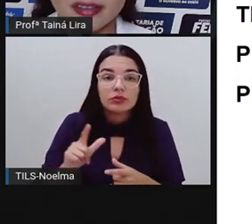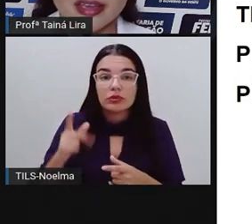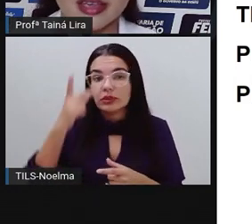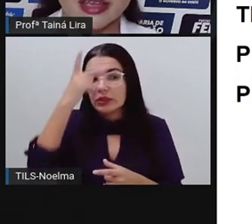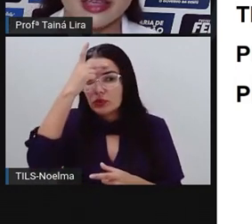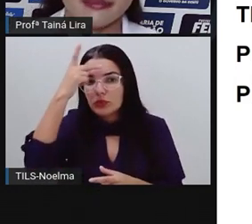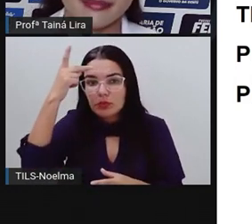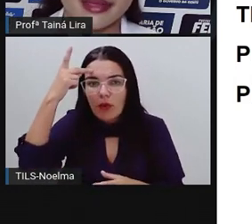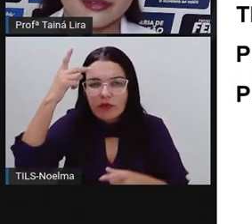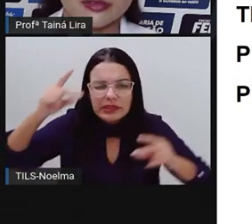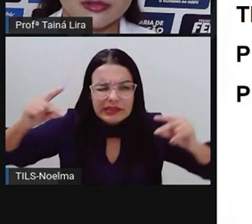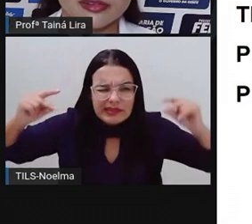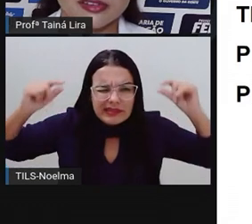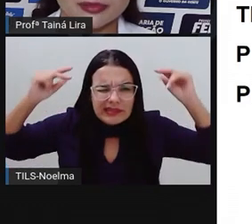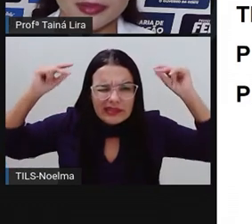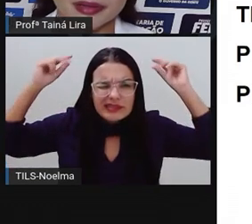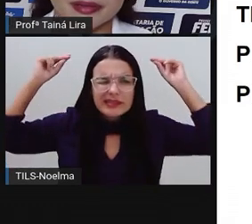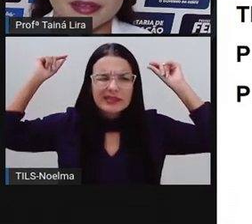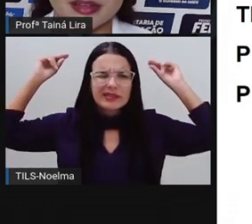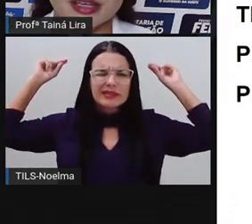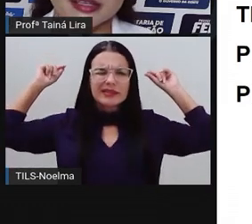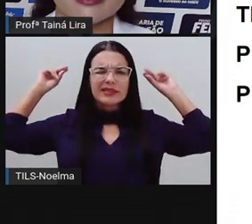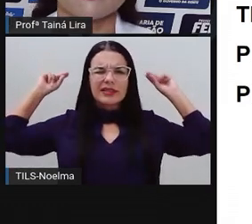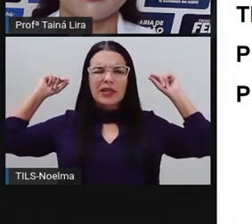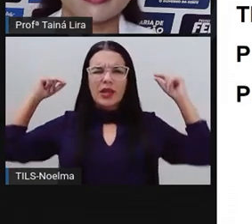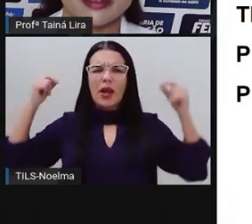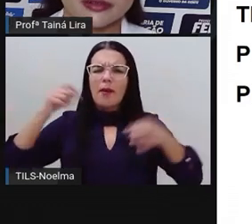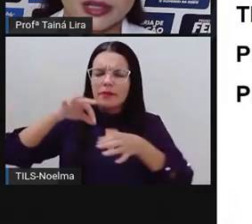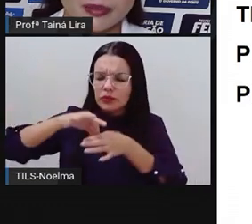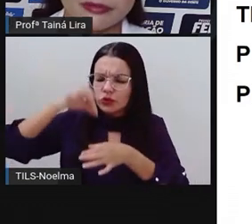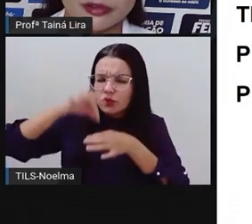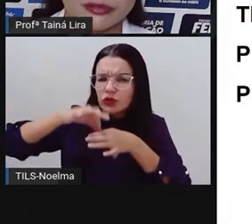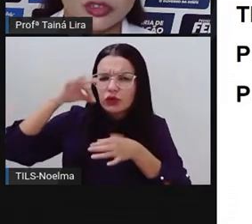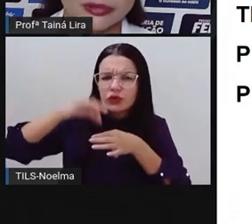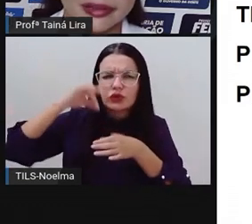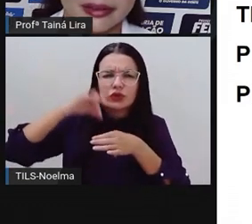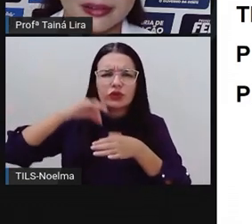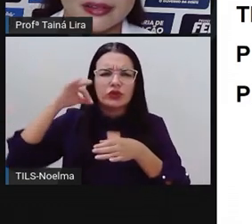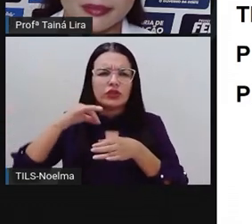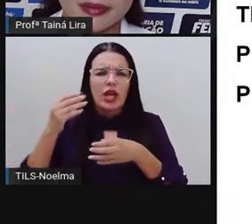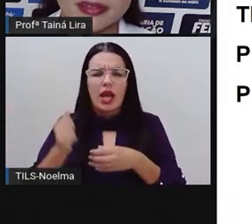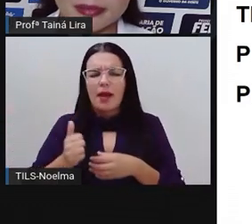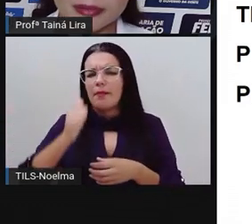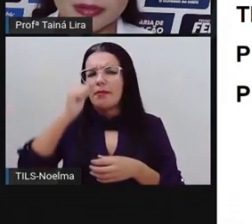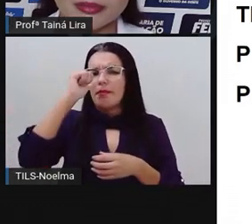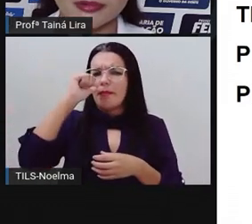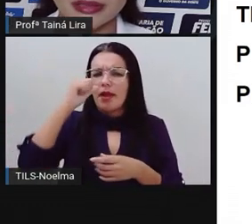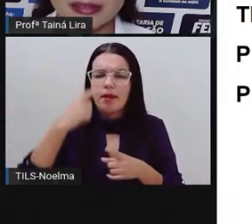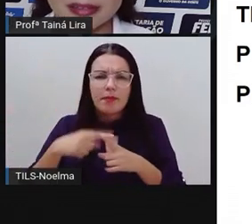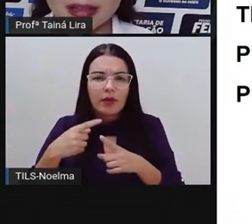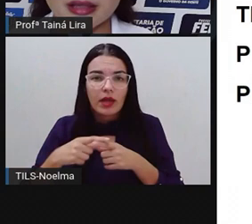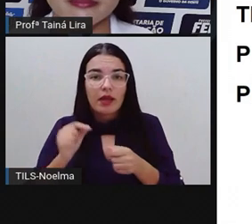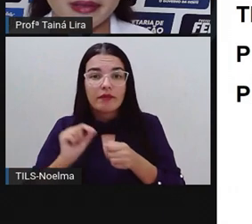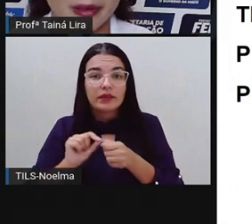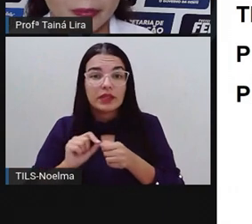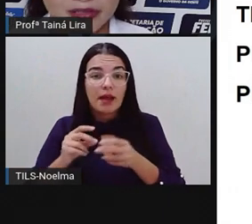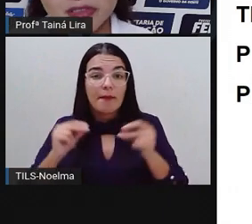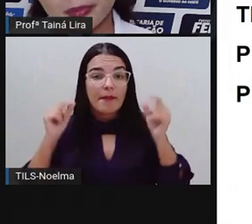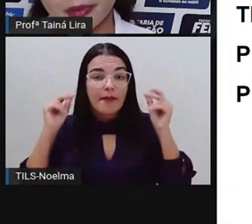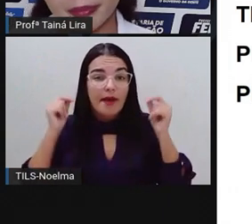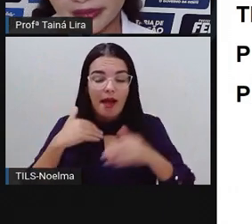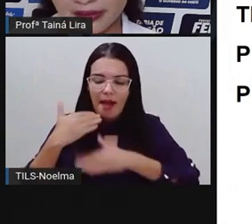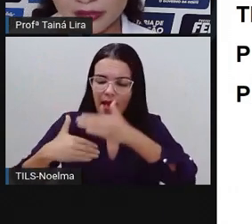chás, remédios com essas plantas que com o passar do tempo foram estudadas e perceberam que muitas têm